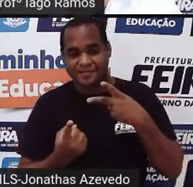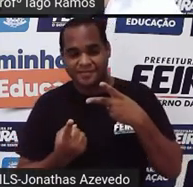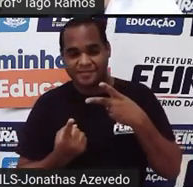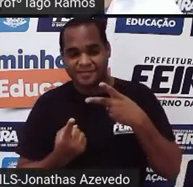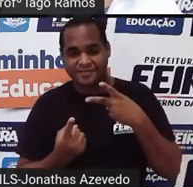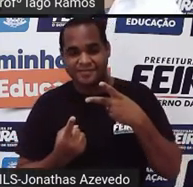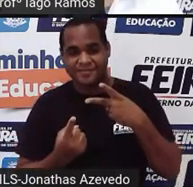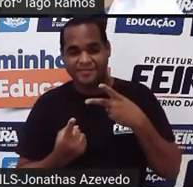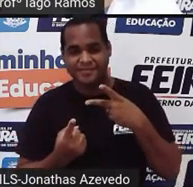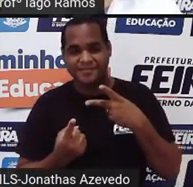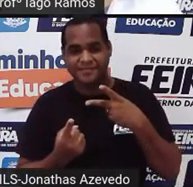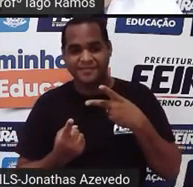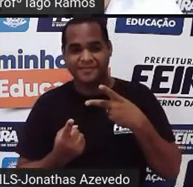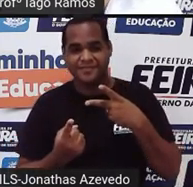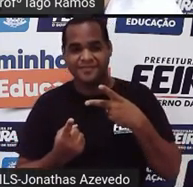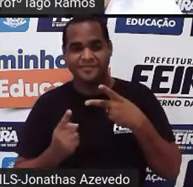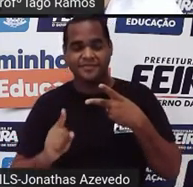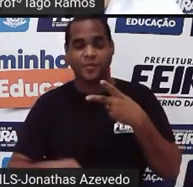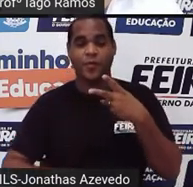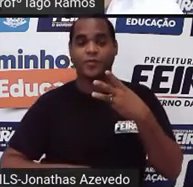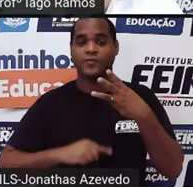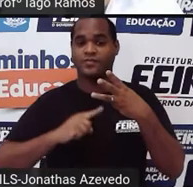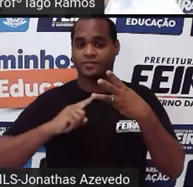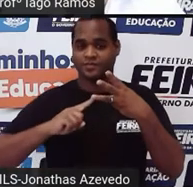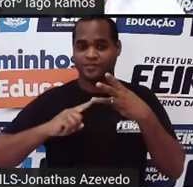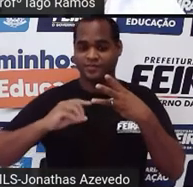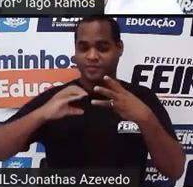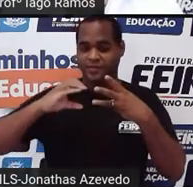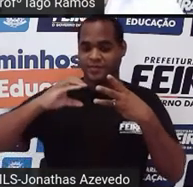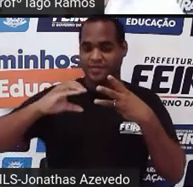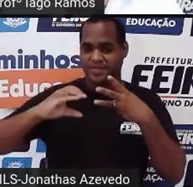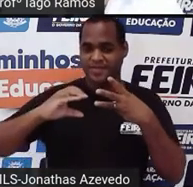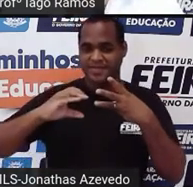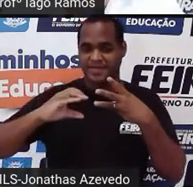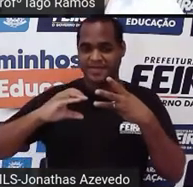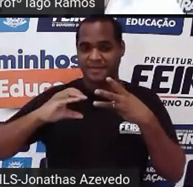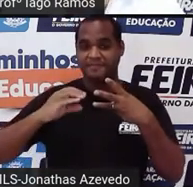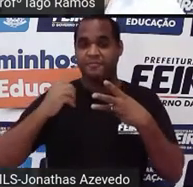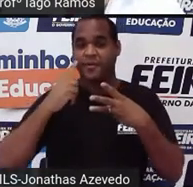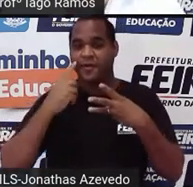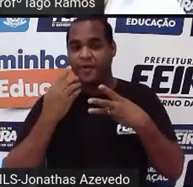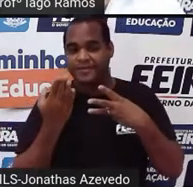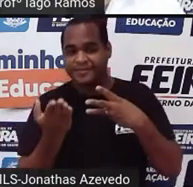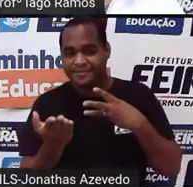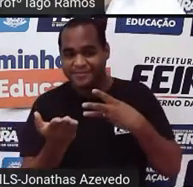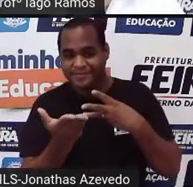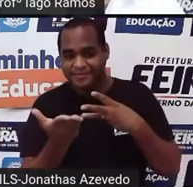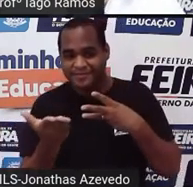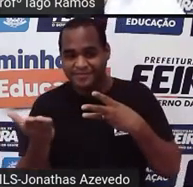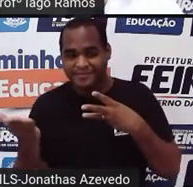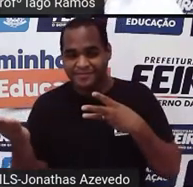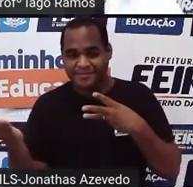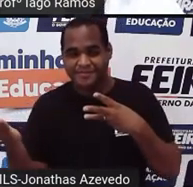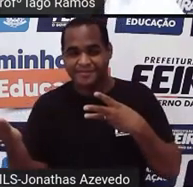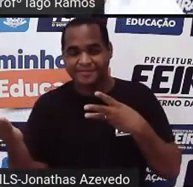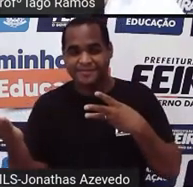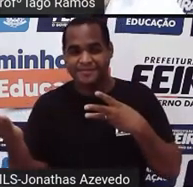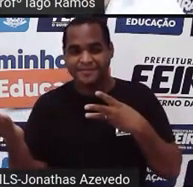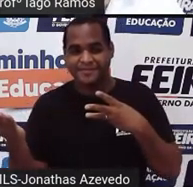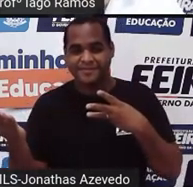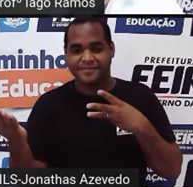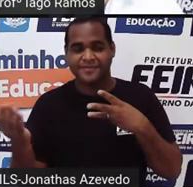3 centímetros, 4 centímetros, 5 centímetros? Ou é o que tá no item C, 4 centímetros, 5